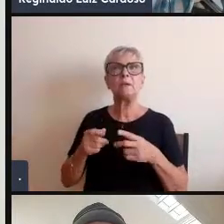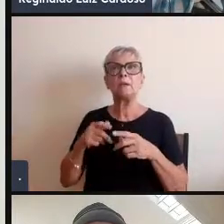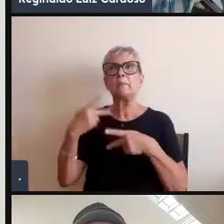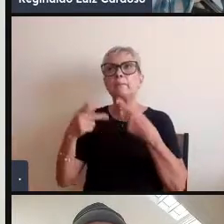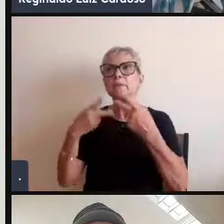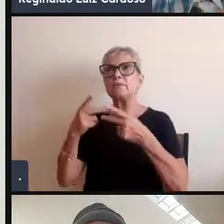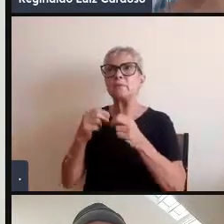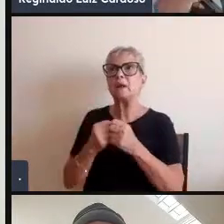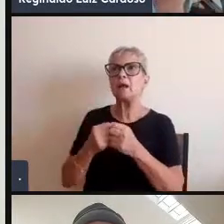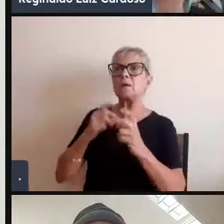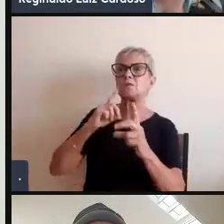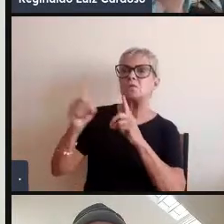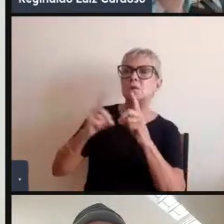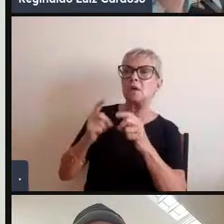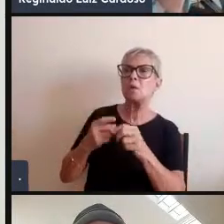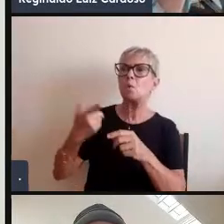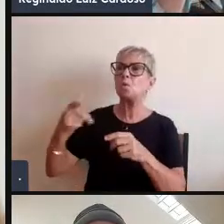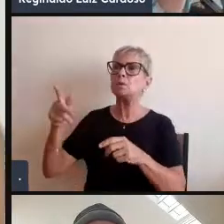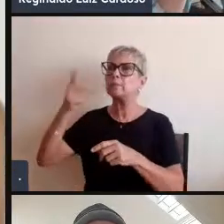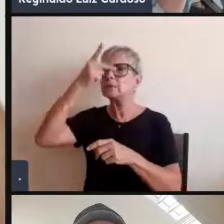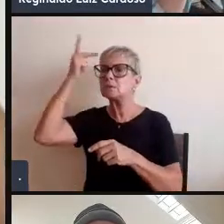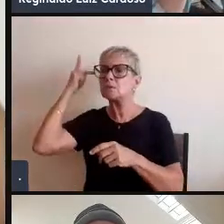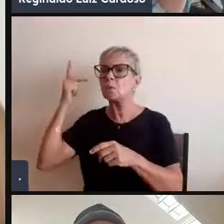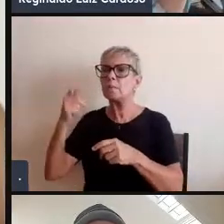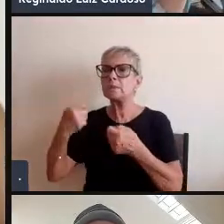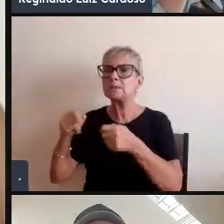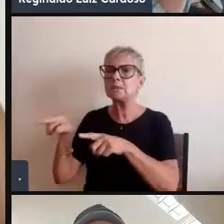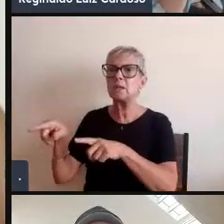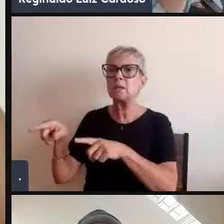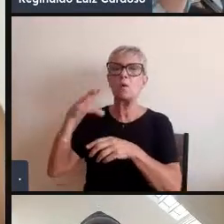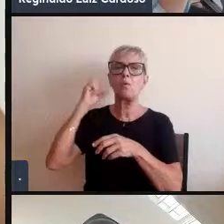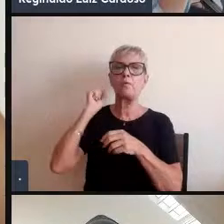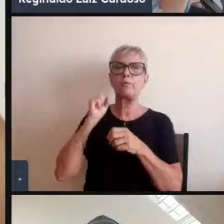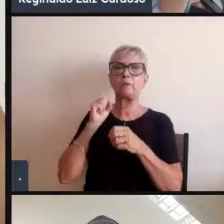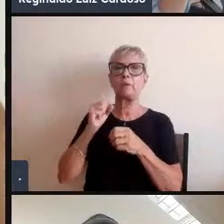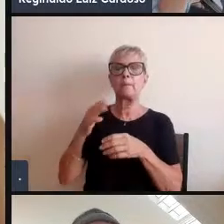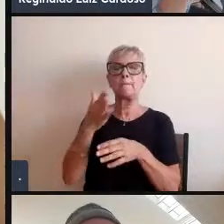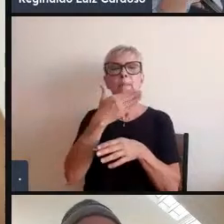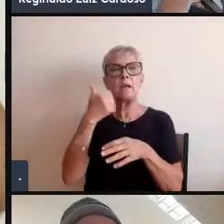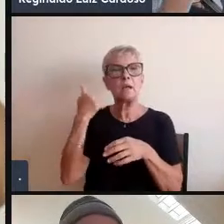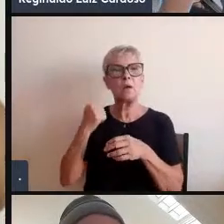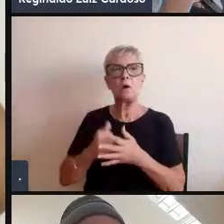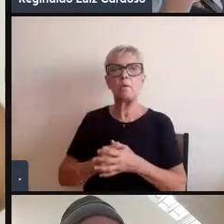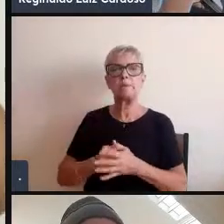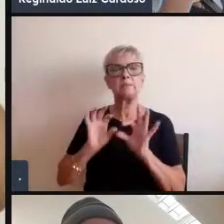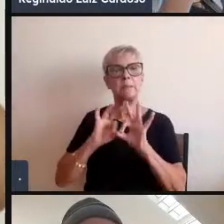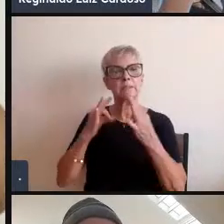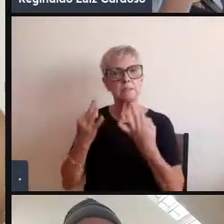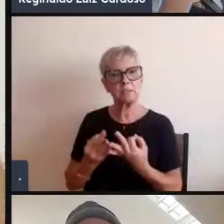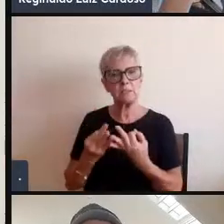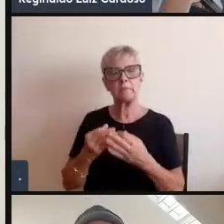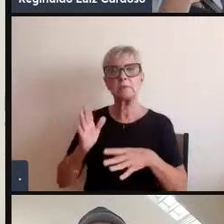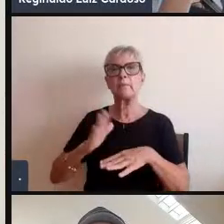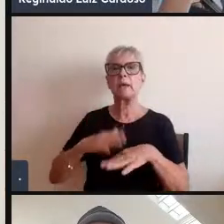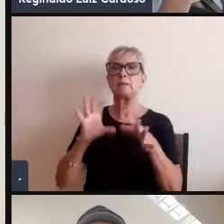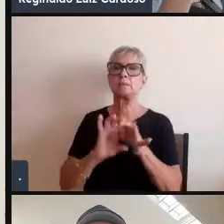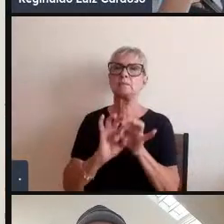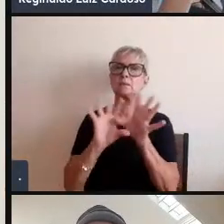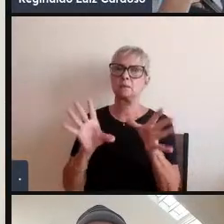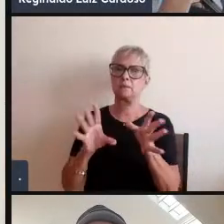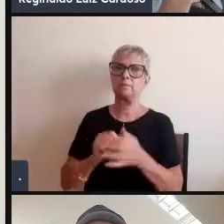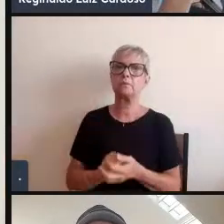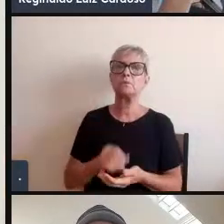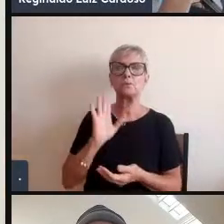ouvir e aí eu acho que os conflitos vão se diluindo e passa a ser democrático né como a gente comentou